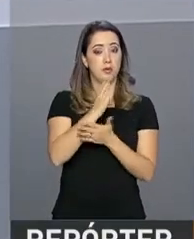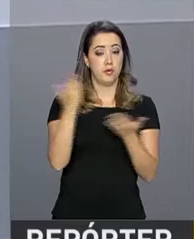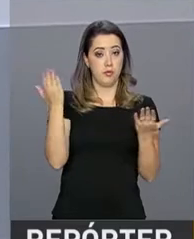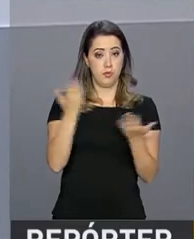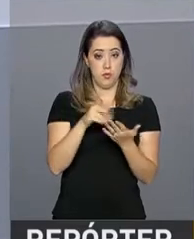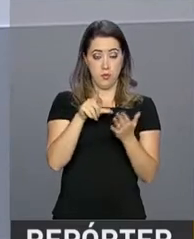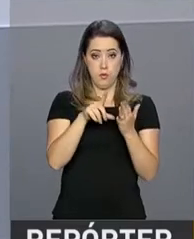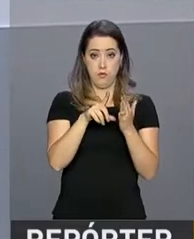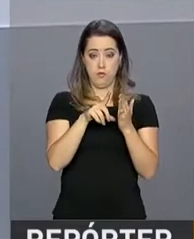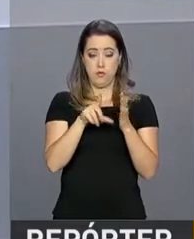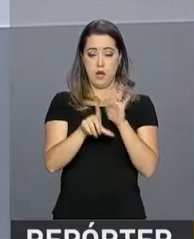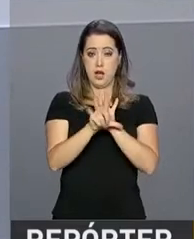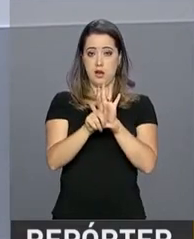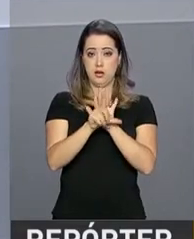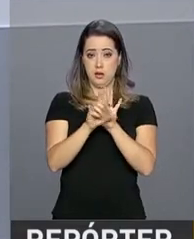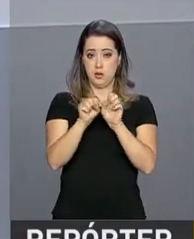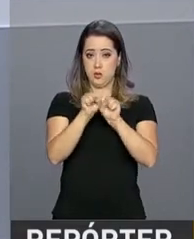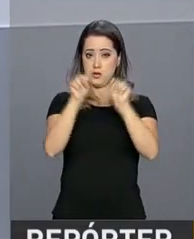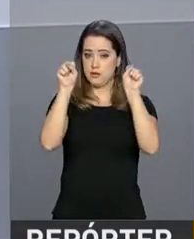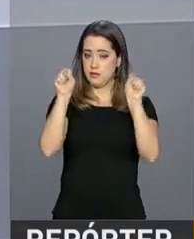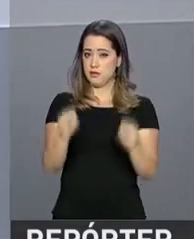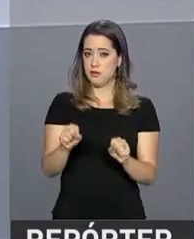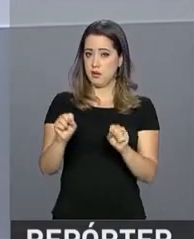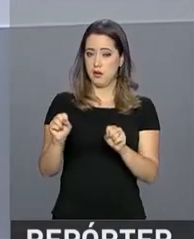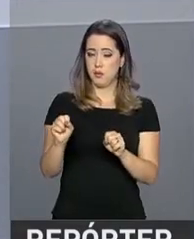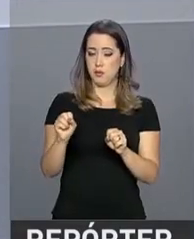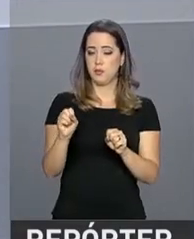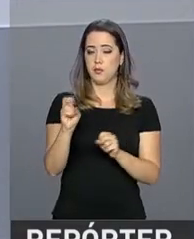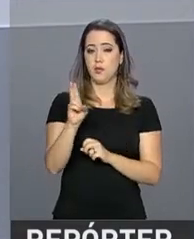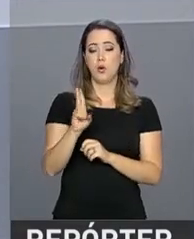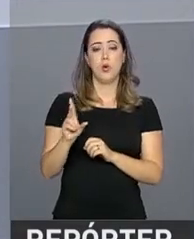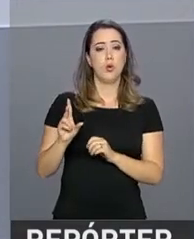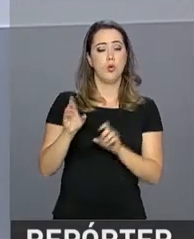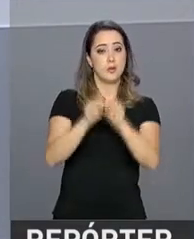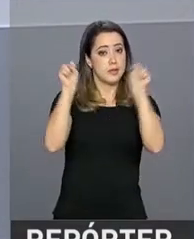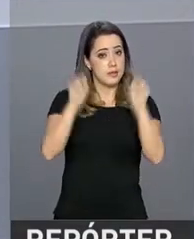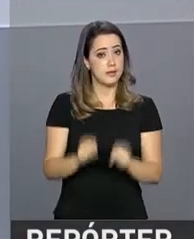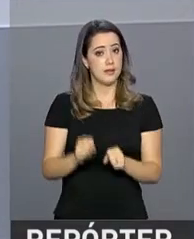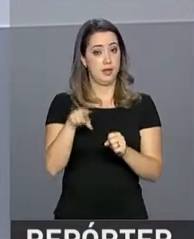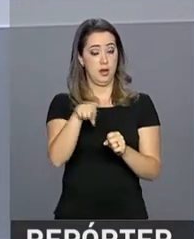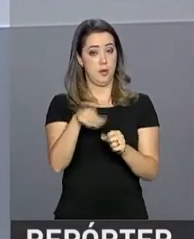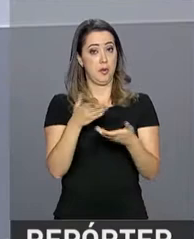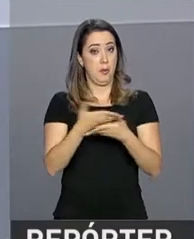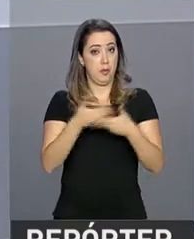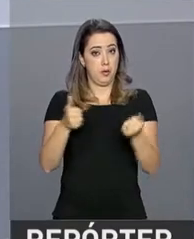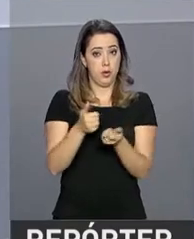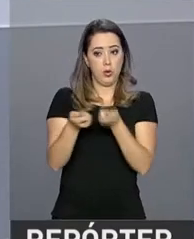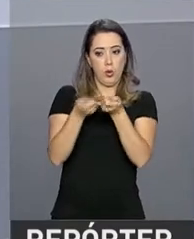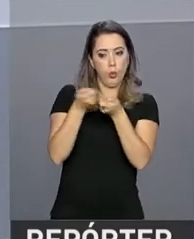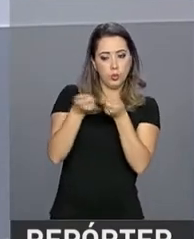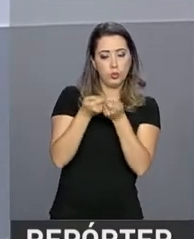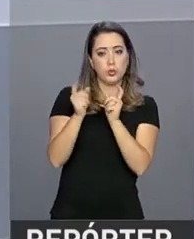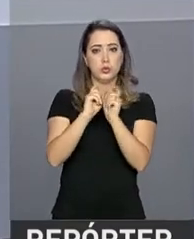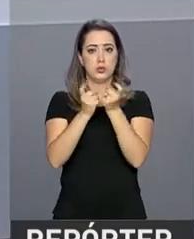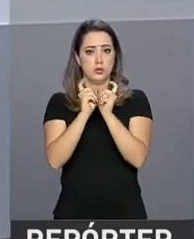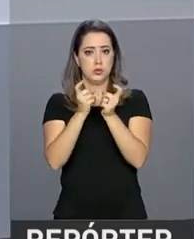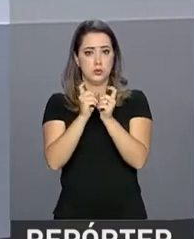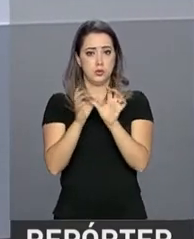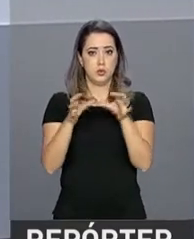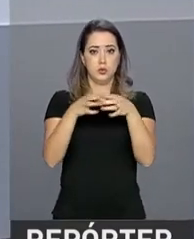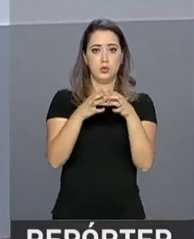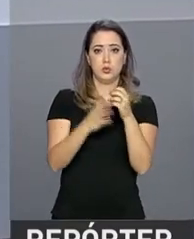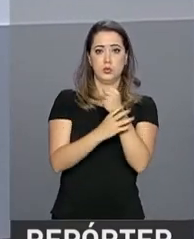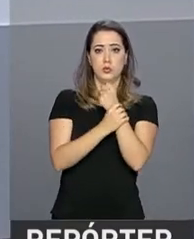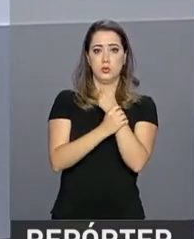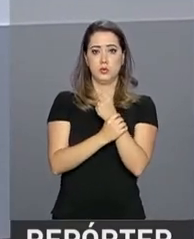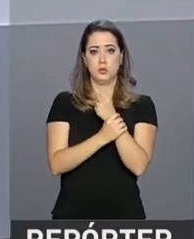agora há pouco o Sistema Único de Segurança Pública, que deve melhorar a organização e o funcionamento dos órgãos responsáveis pela área